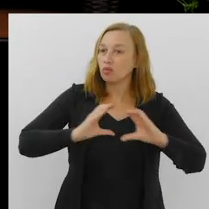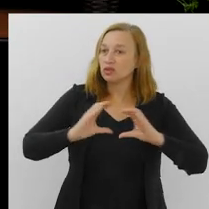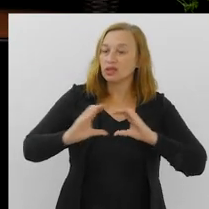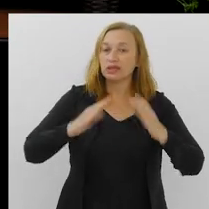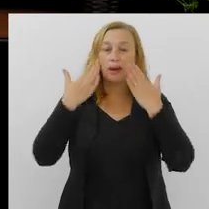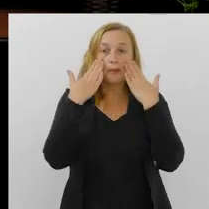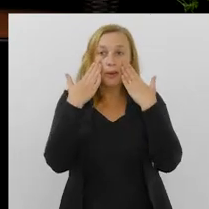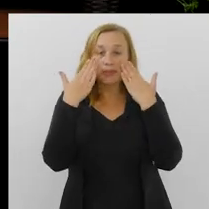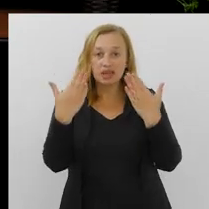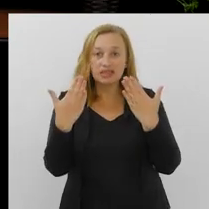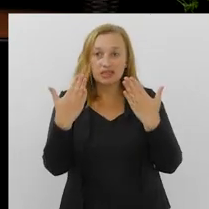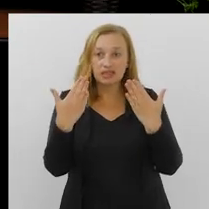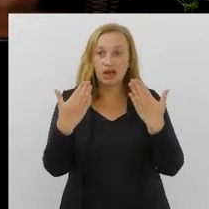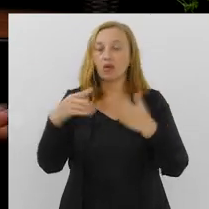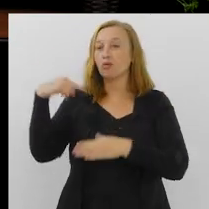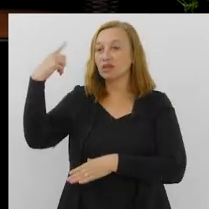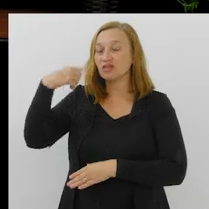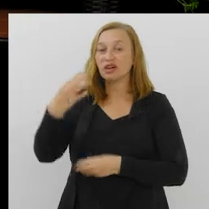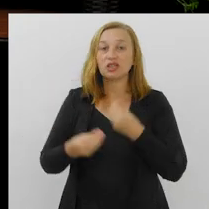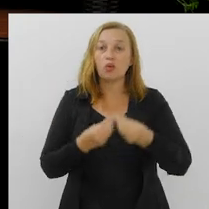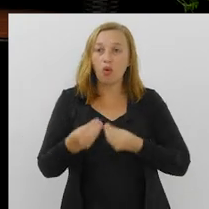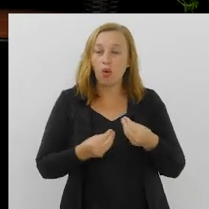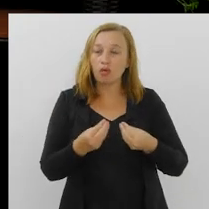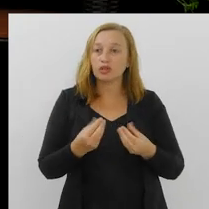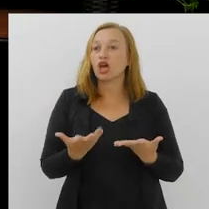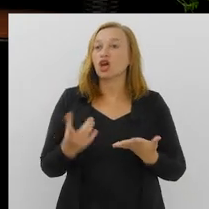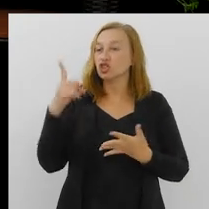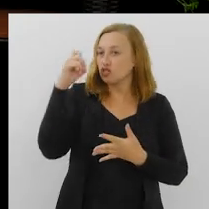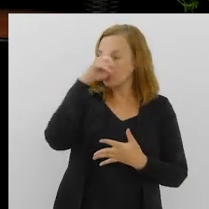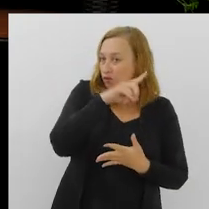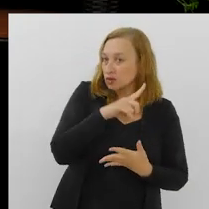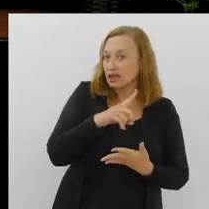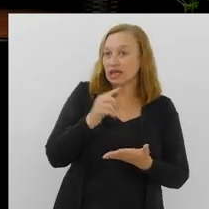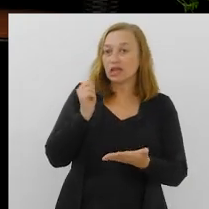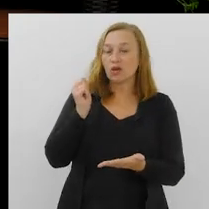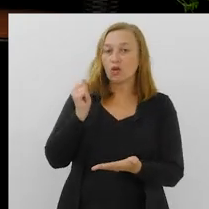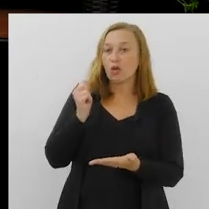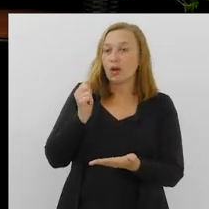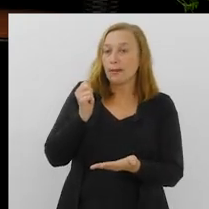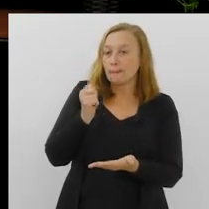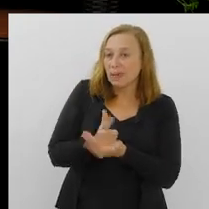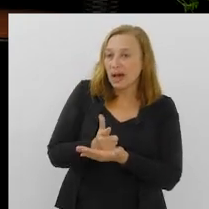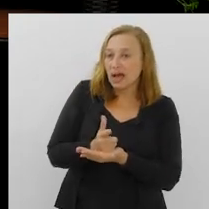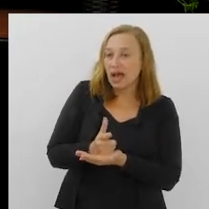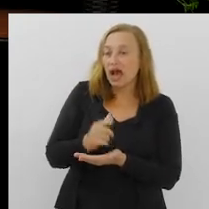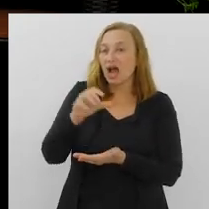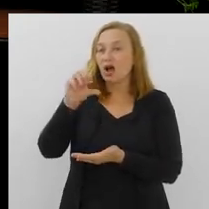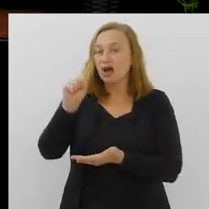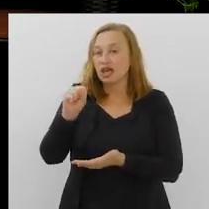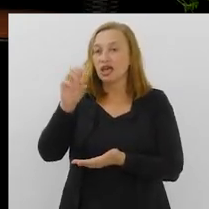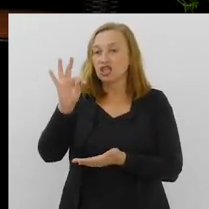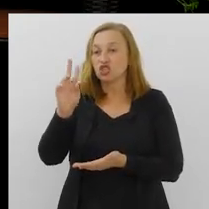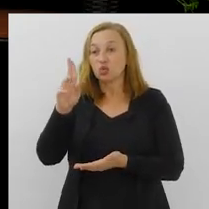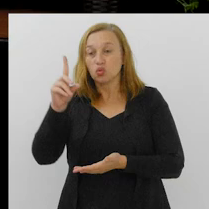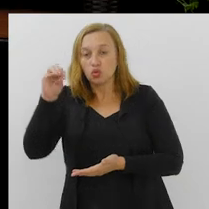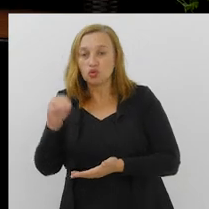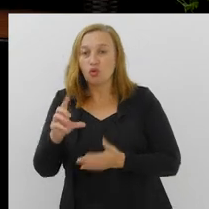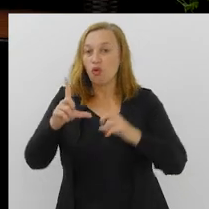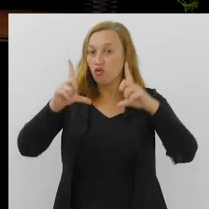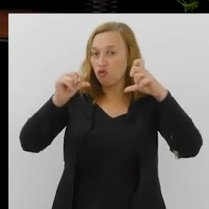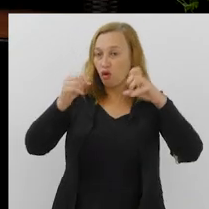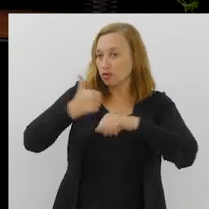que a pessoa não conseguia se apresentar como advogado. Seja por conta de uma dificuldade em contratar um estúdio, fazer uma foto profissional,